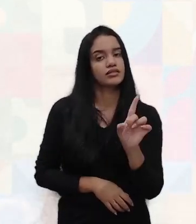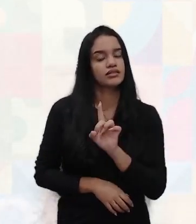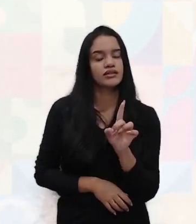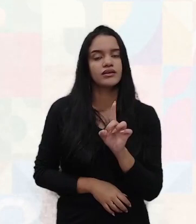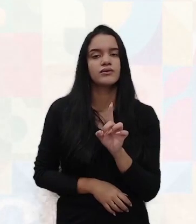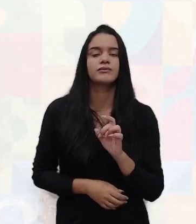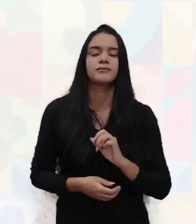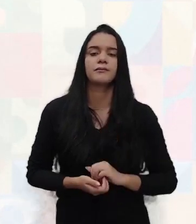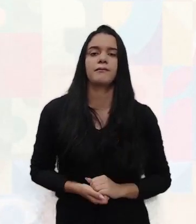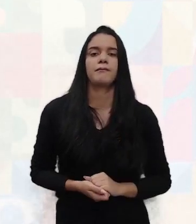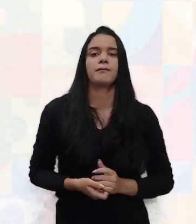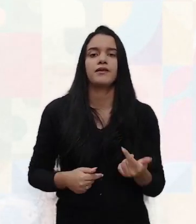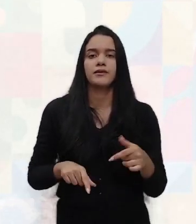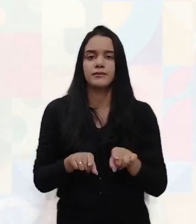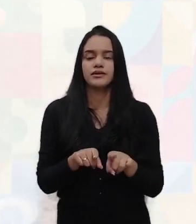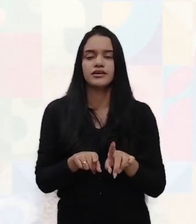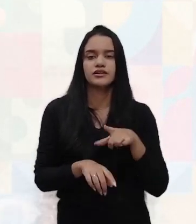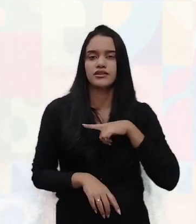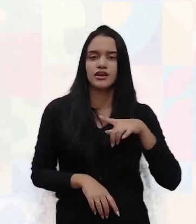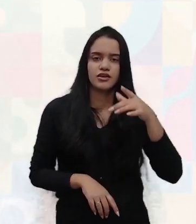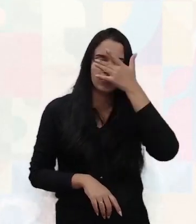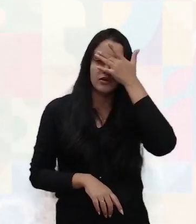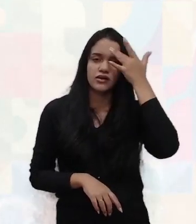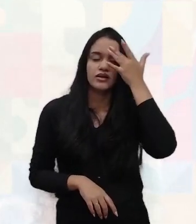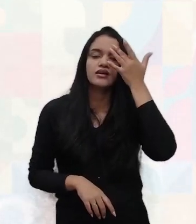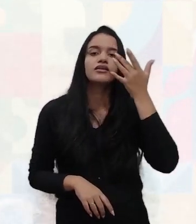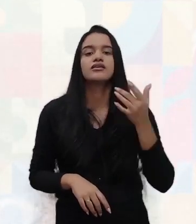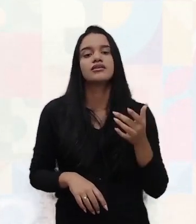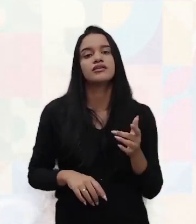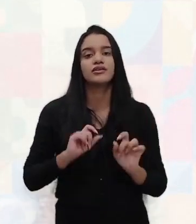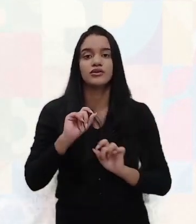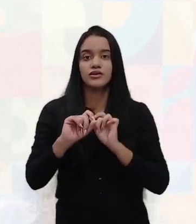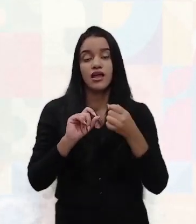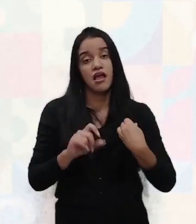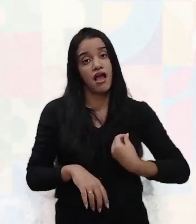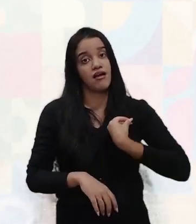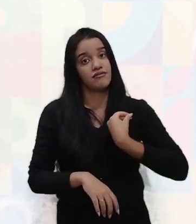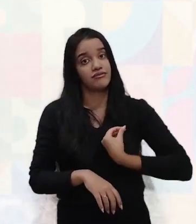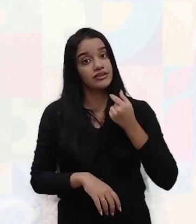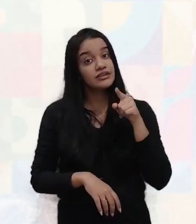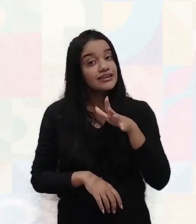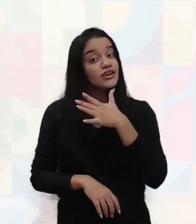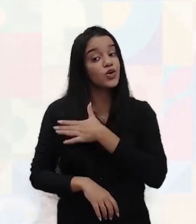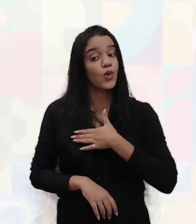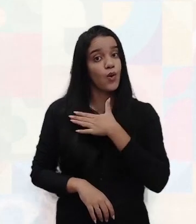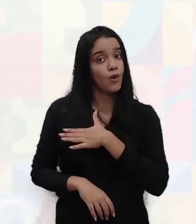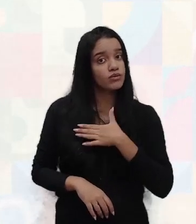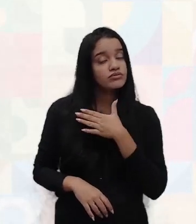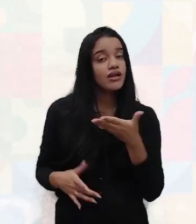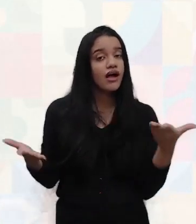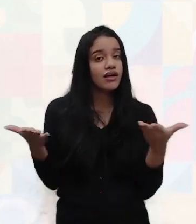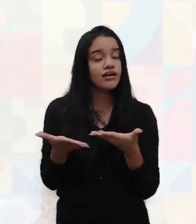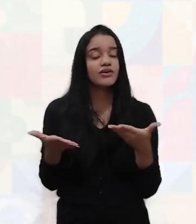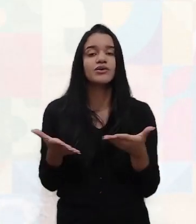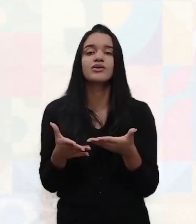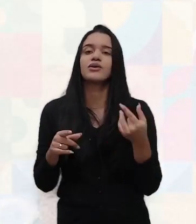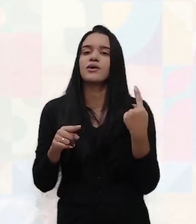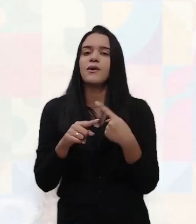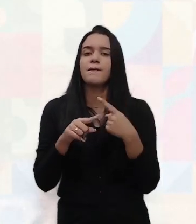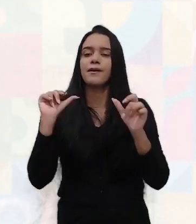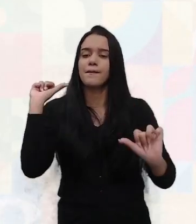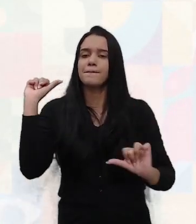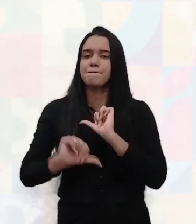um personagem da série Soutos, né? A vida é assim, você tem que gostar dela aqui. Até porque as